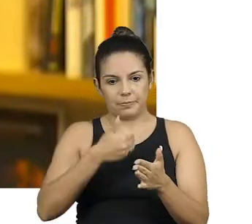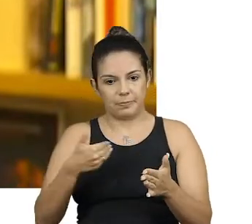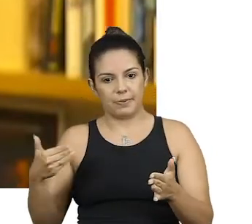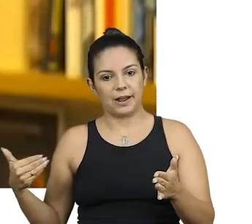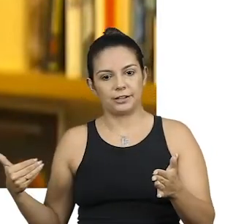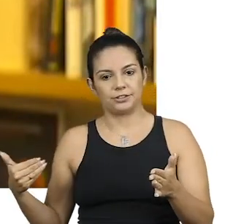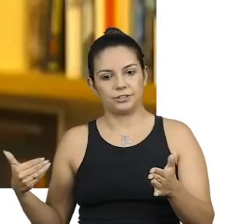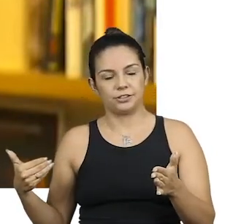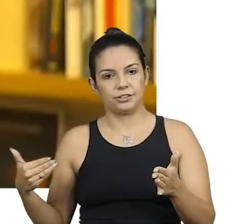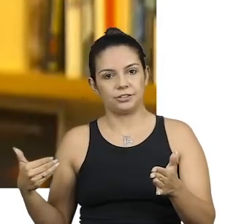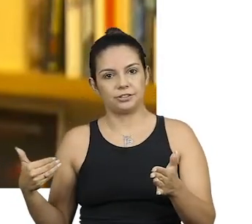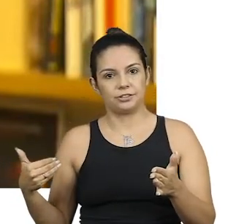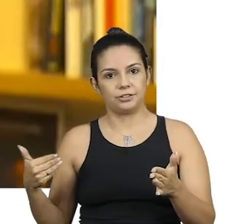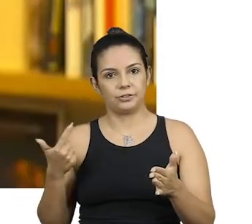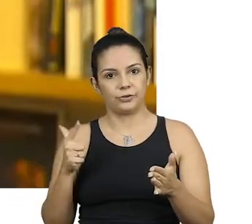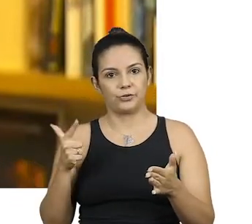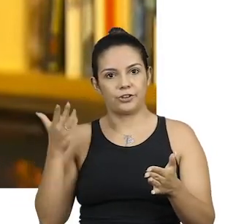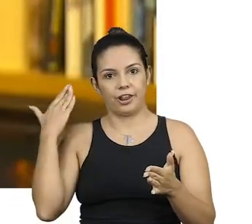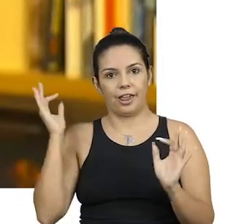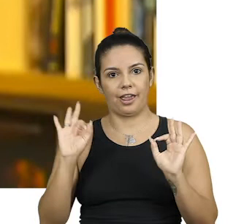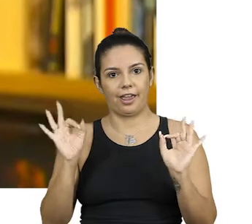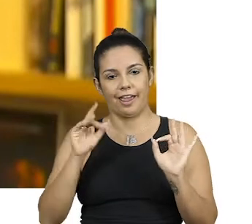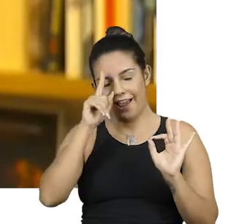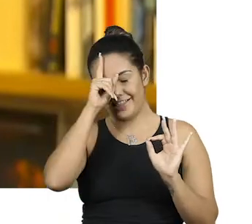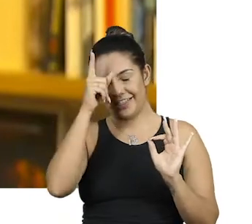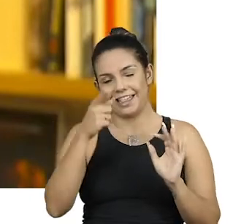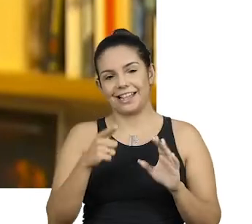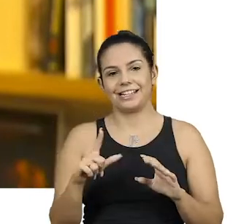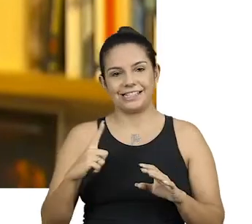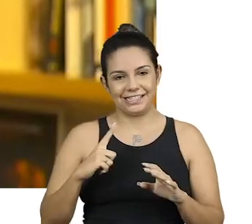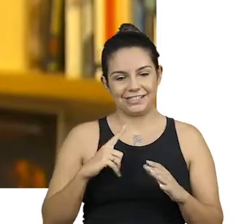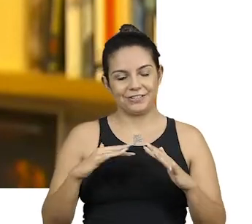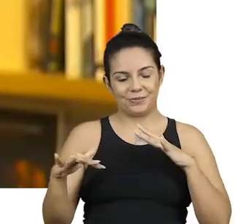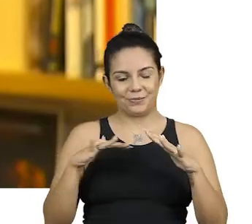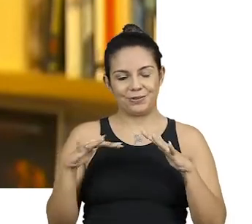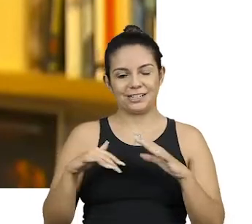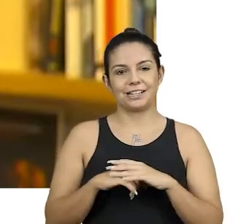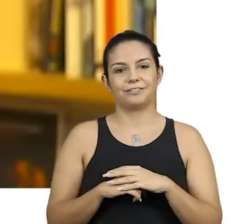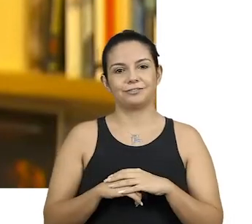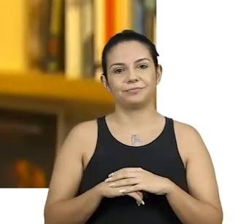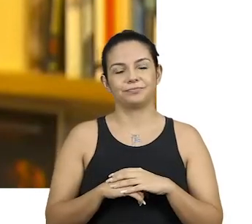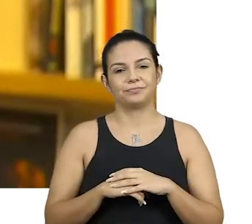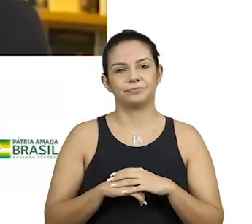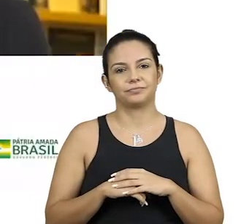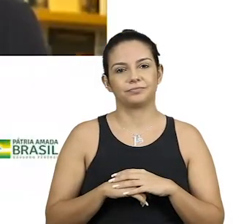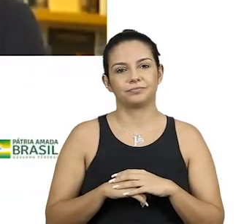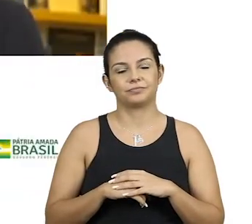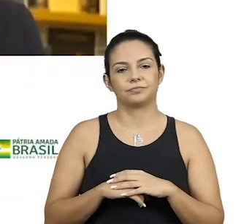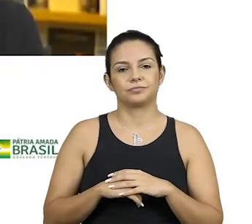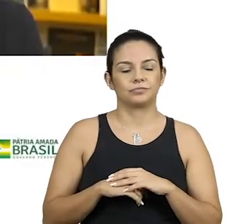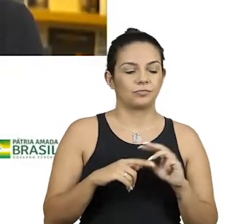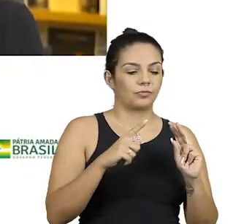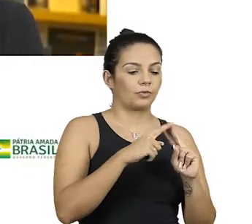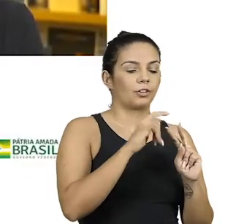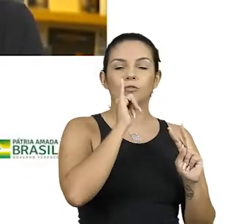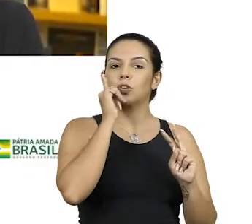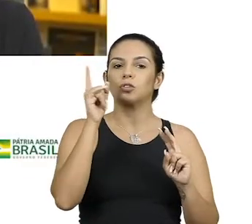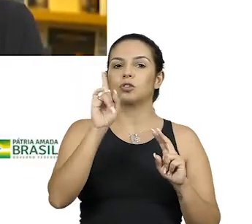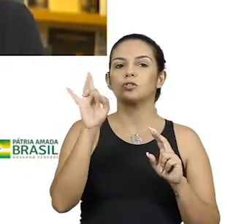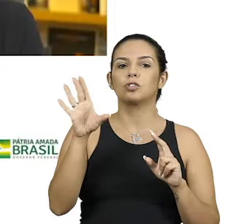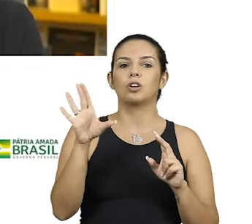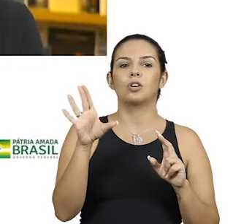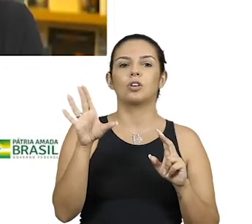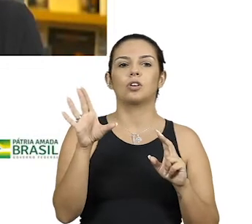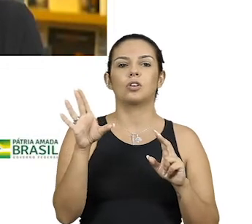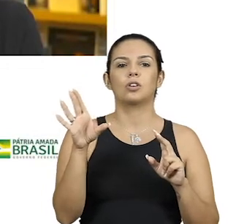tinha ideia que mobilizava. e... Conta muito, por exemplo, não só a tarimba que você tem, a experiência